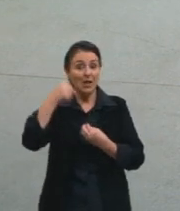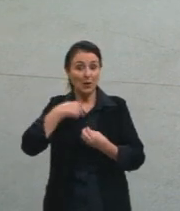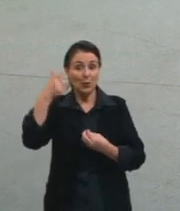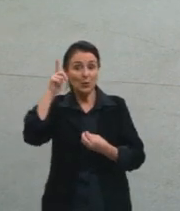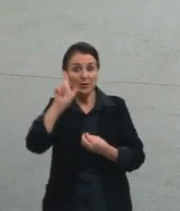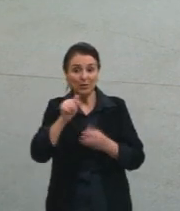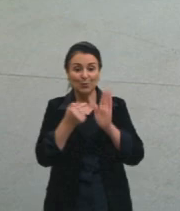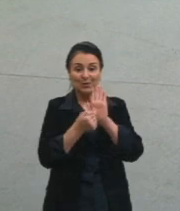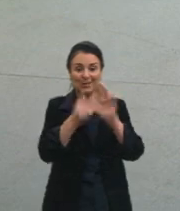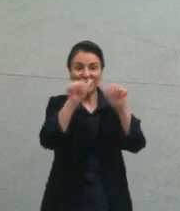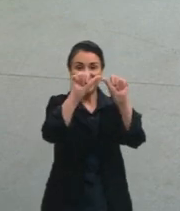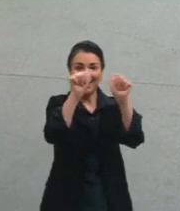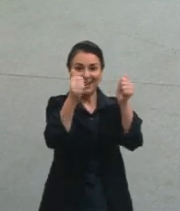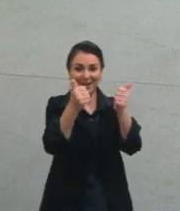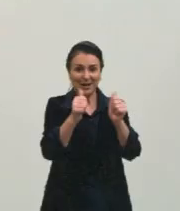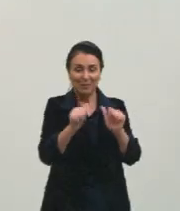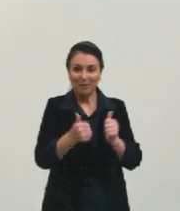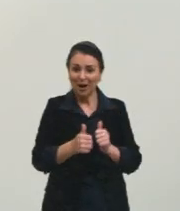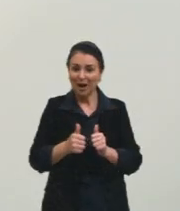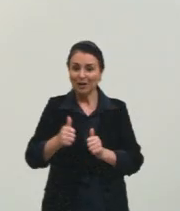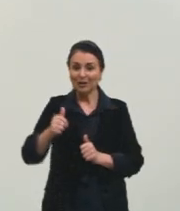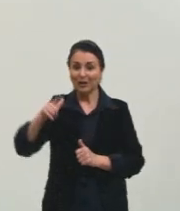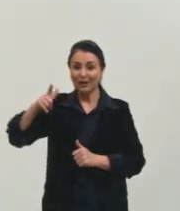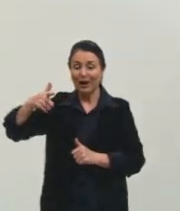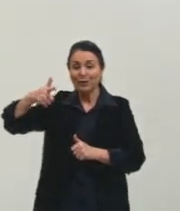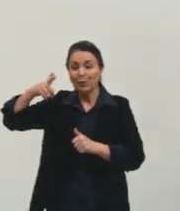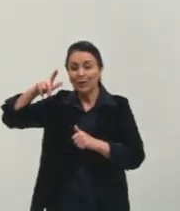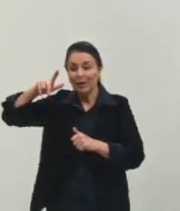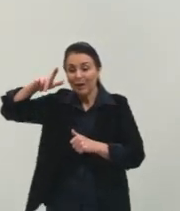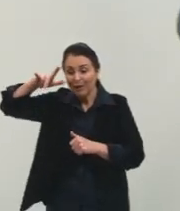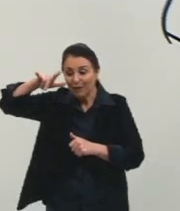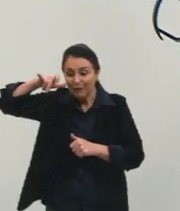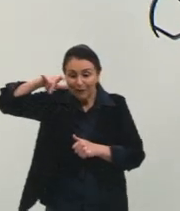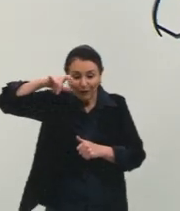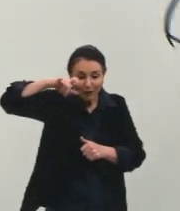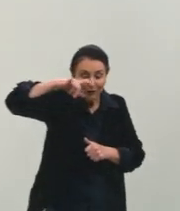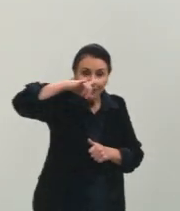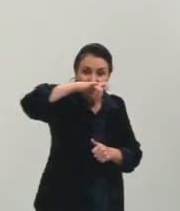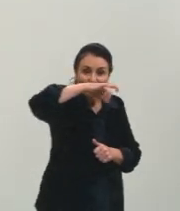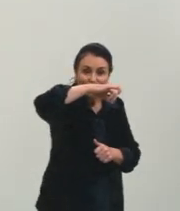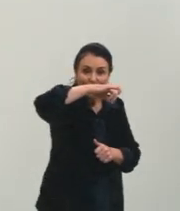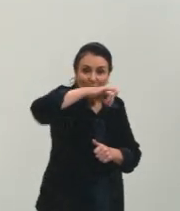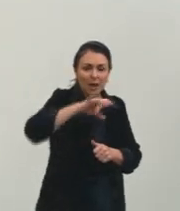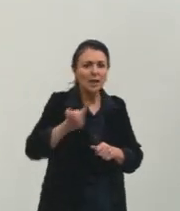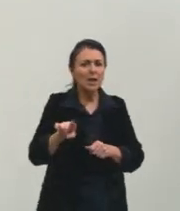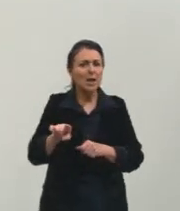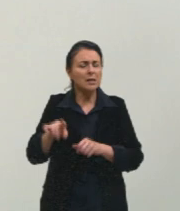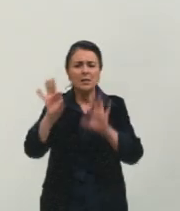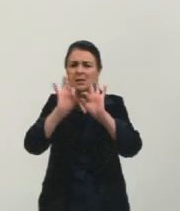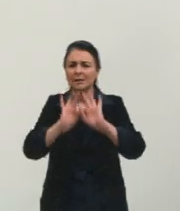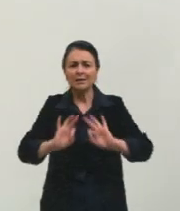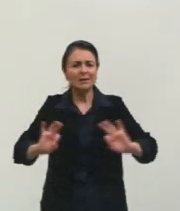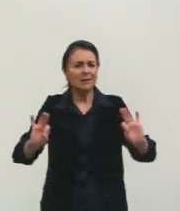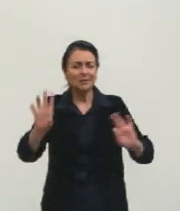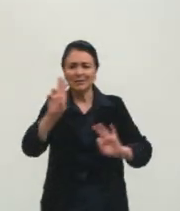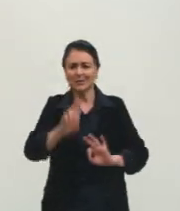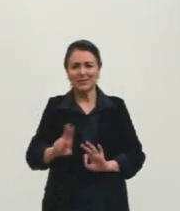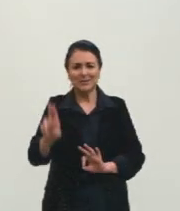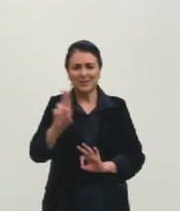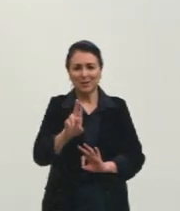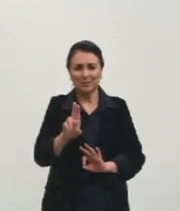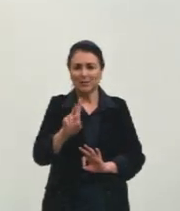imagem, né, e o censureamento remoto, ele é muito, muito simples, tá, gurizada? Não é algo tão